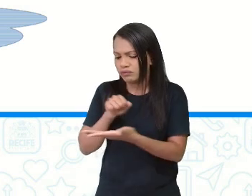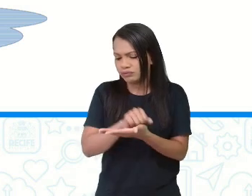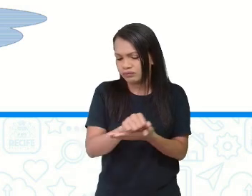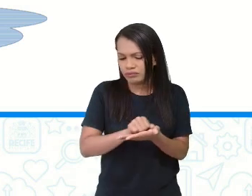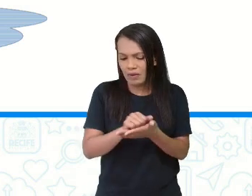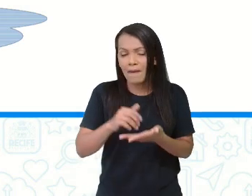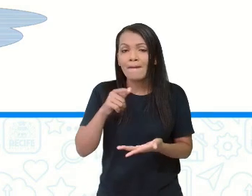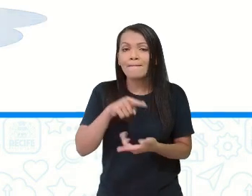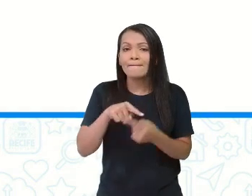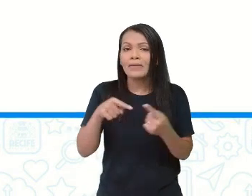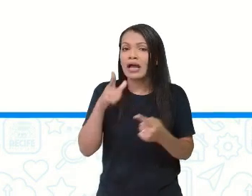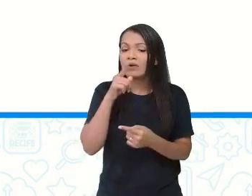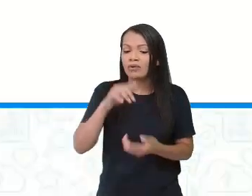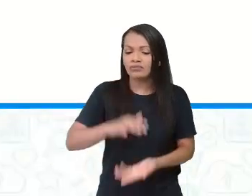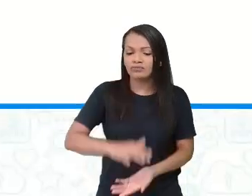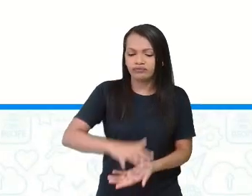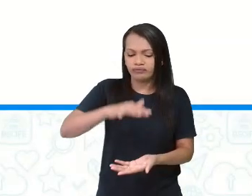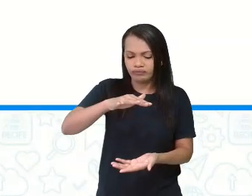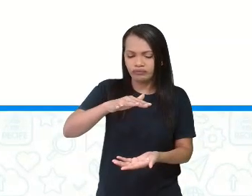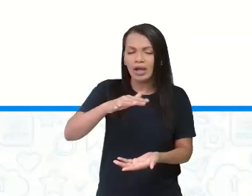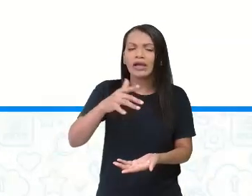proteção ambiental.